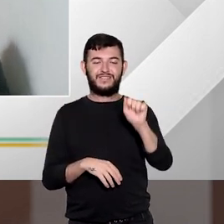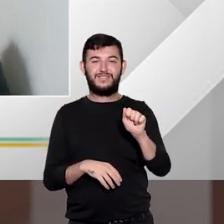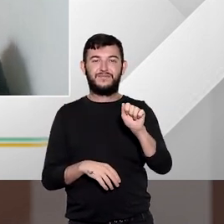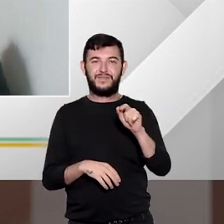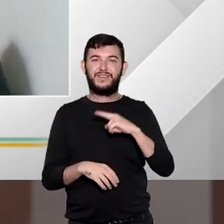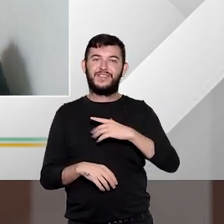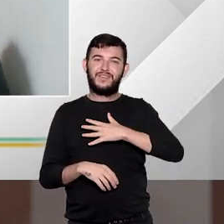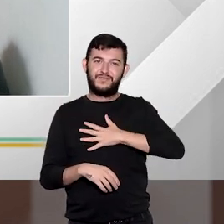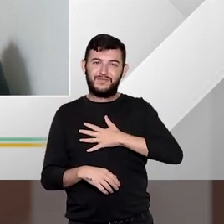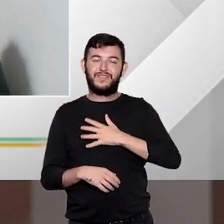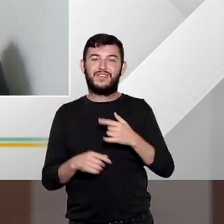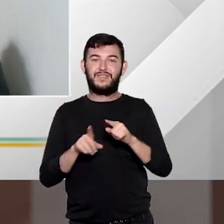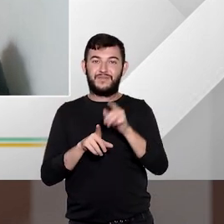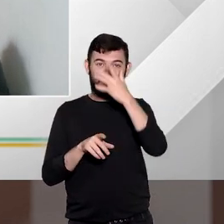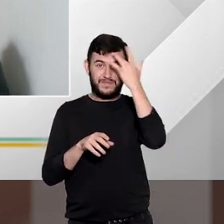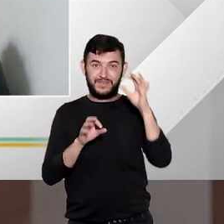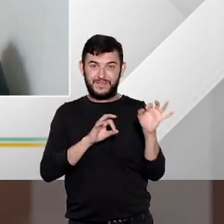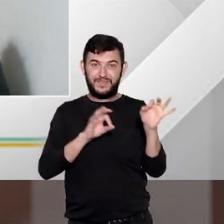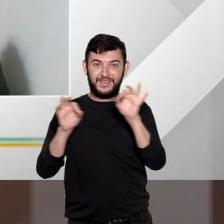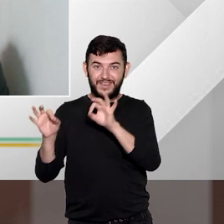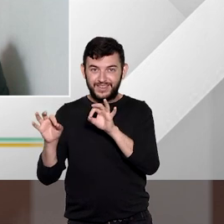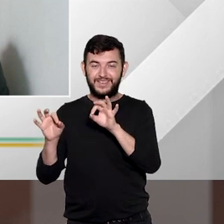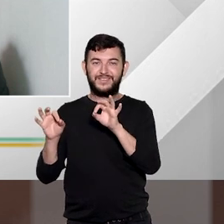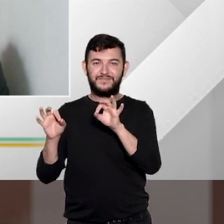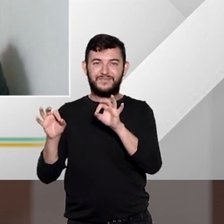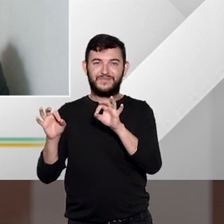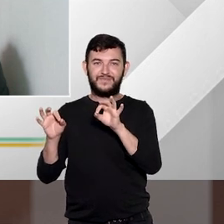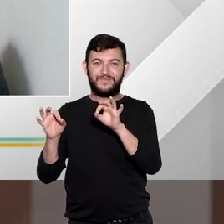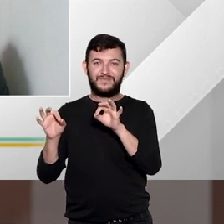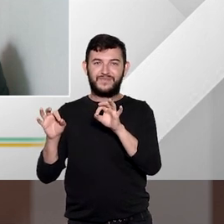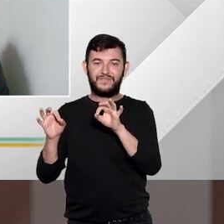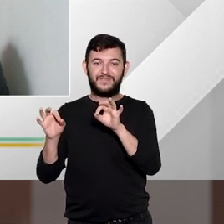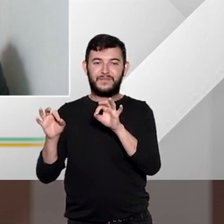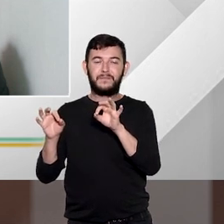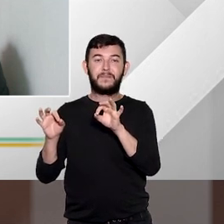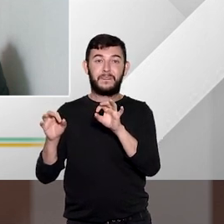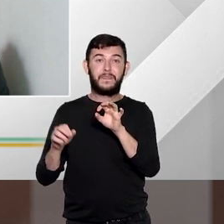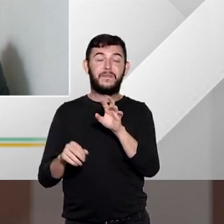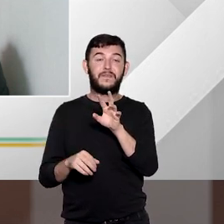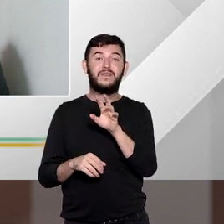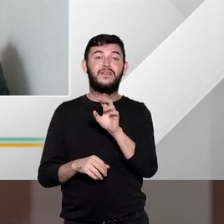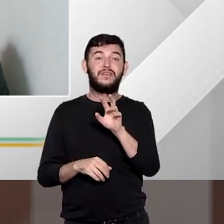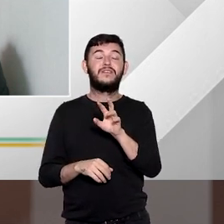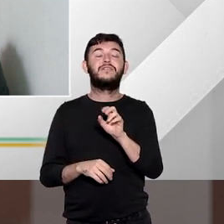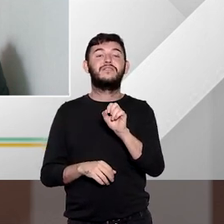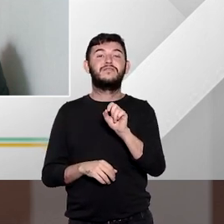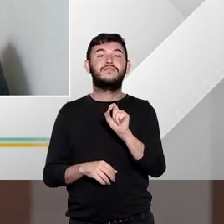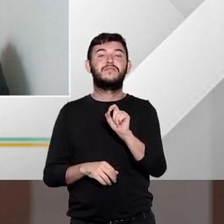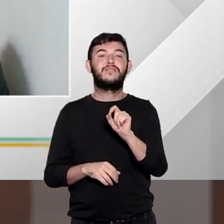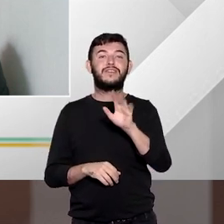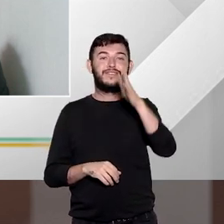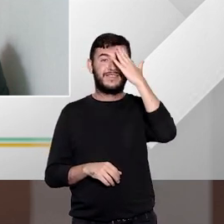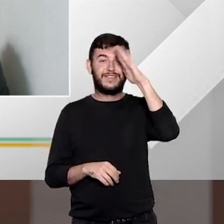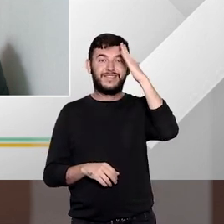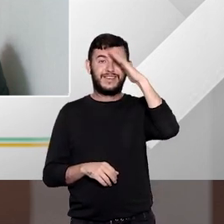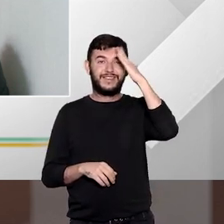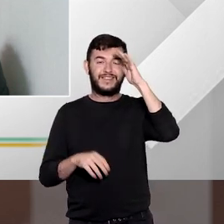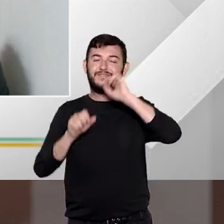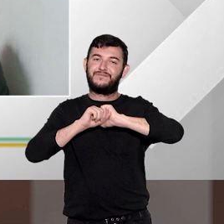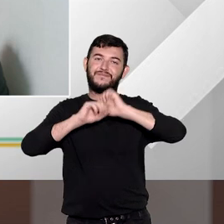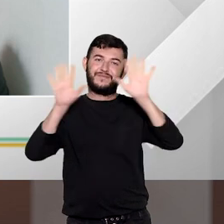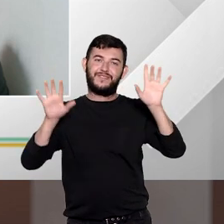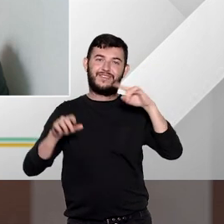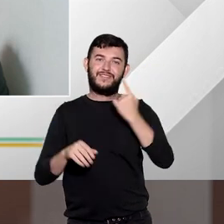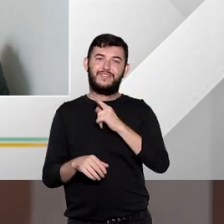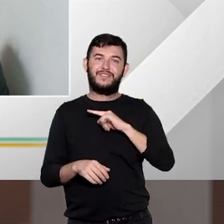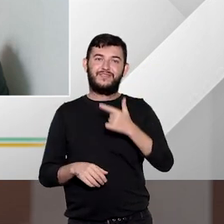vocês pessoal que estão nos ouvindo o que nos irá ouvir na sequência tenham entendido e que nós